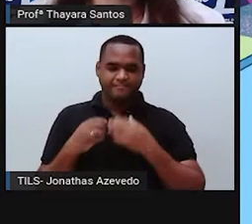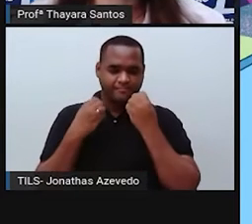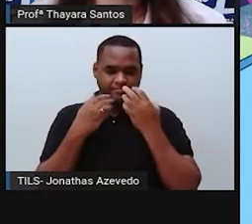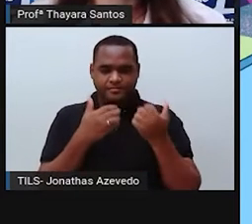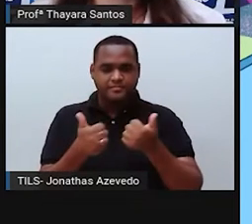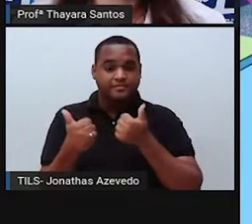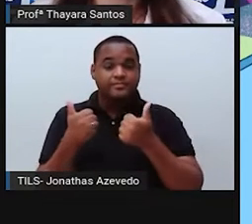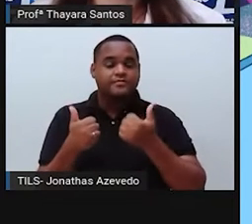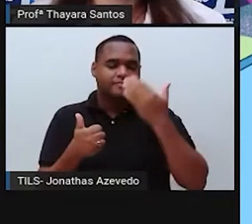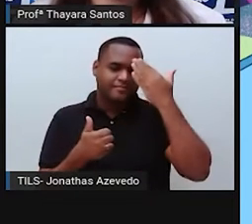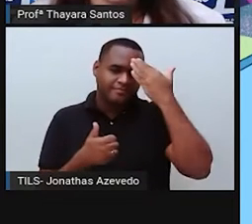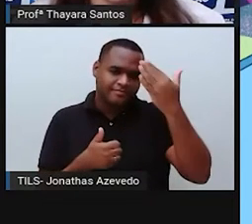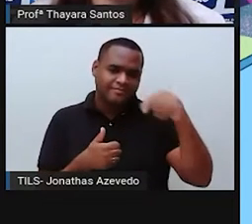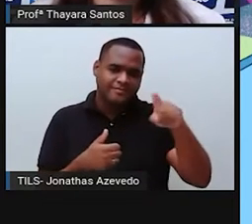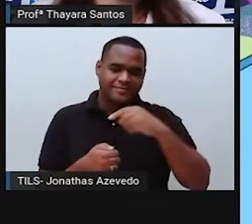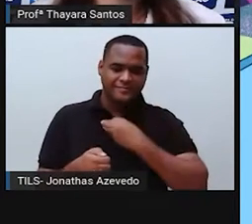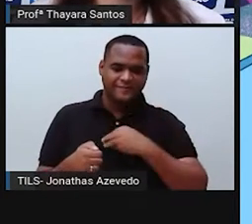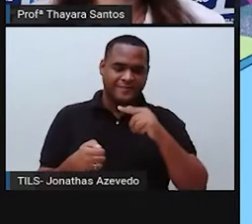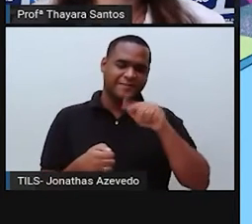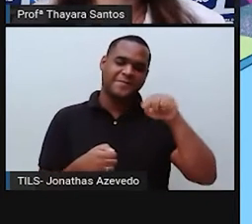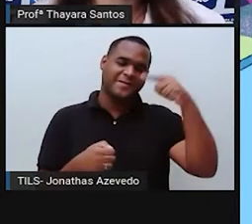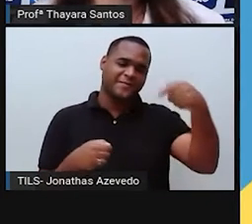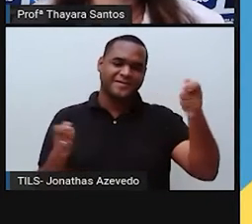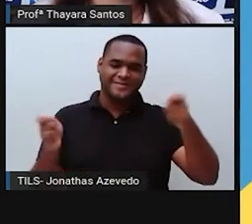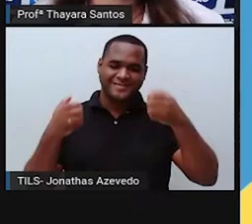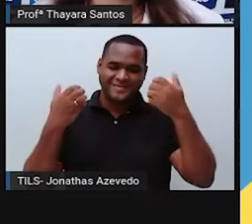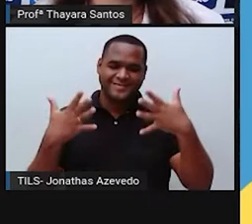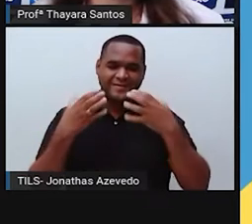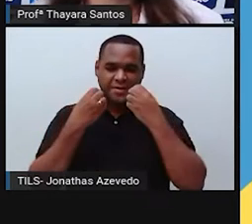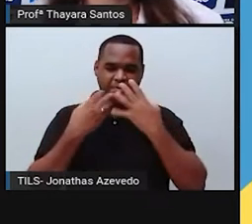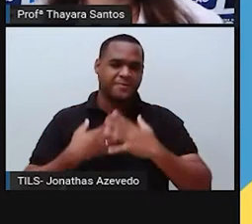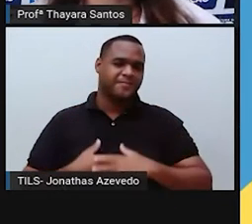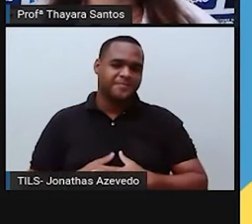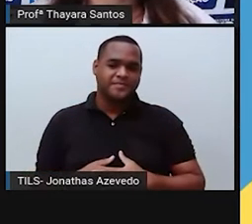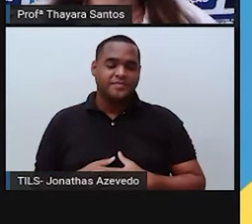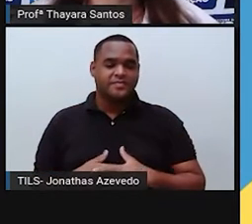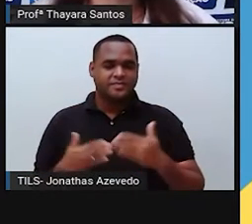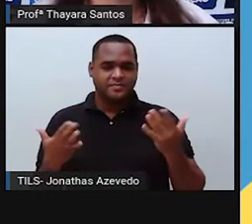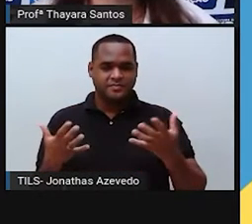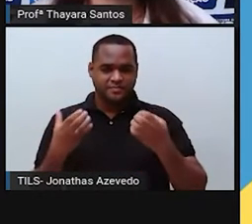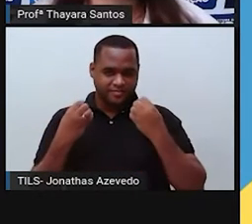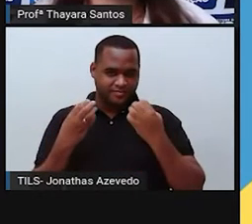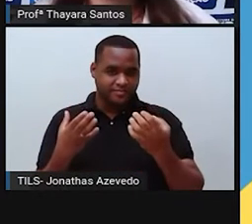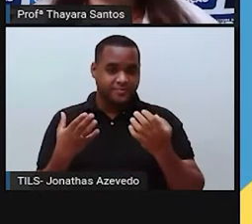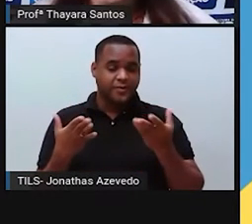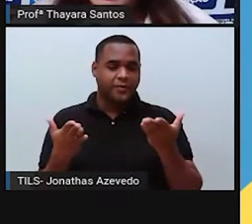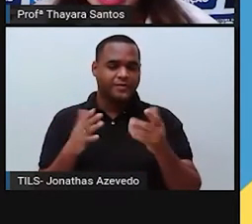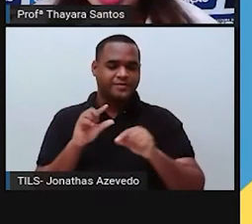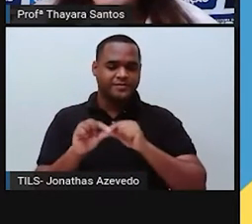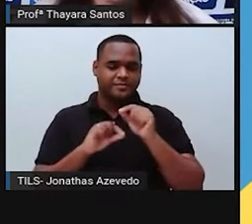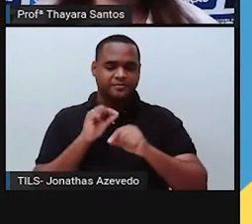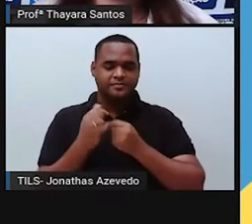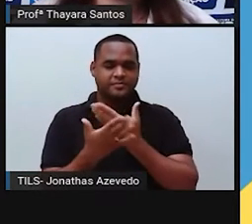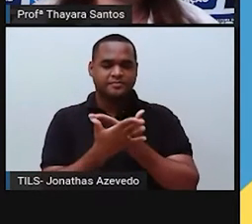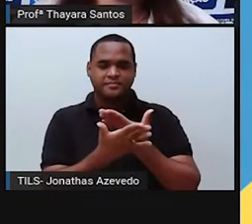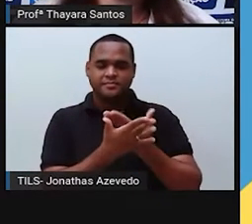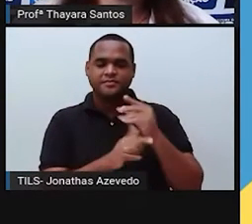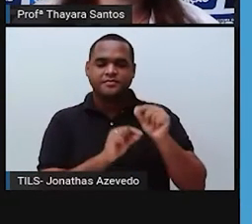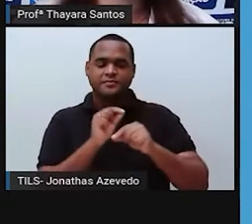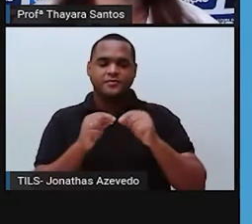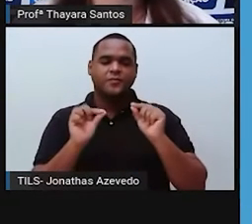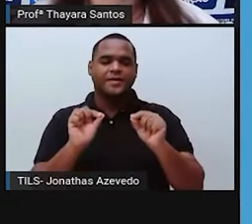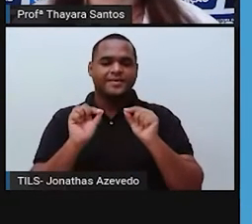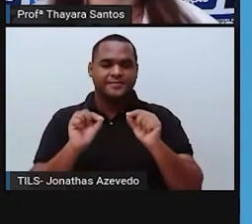muito obrigada por estarem aqui mais uma semana com a gente. E na aula de hoje a gente vai estudar sobre